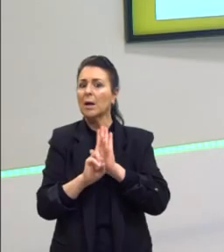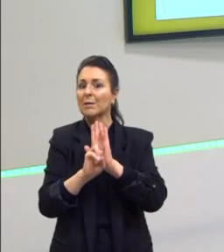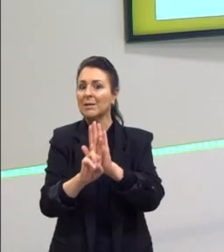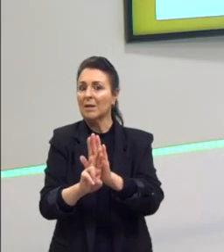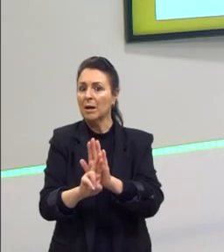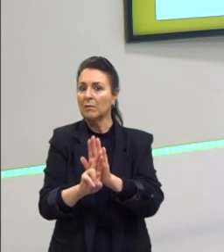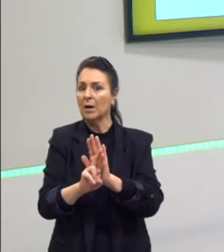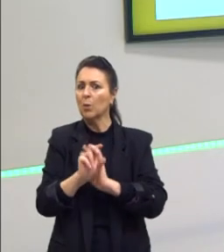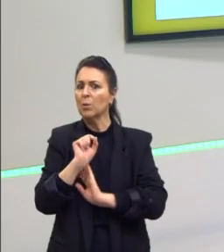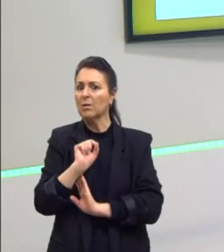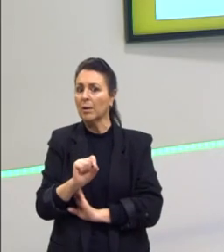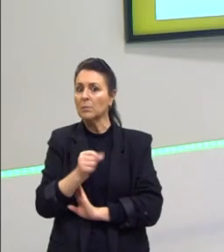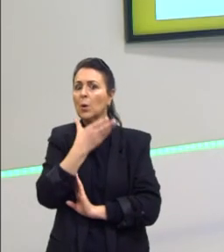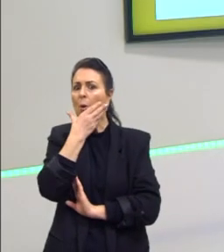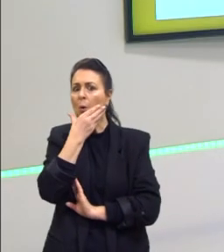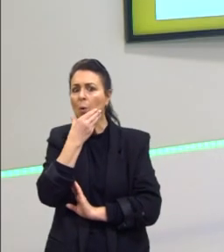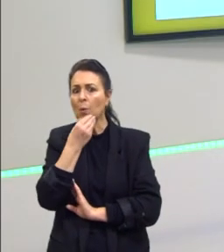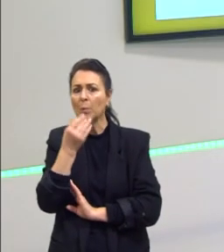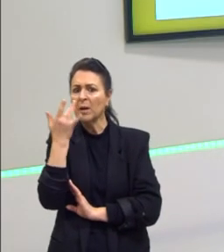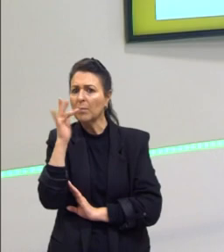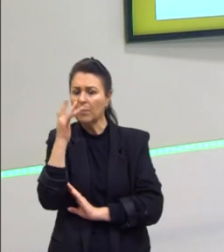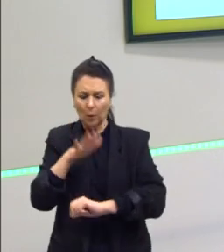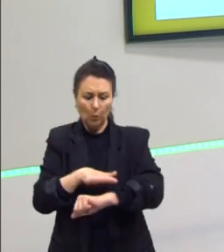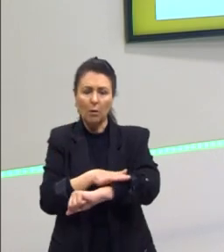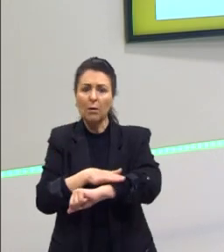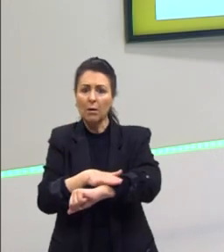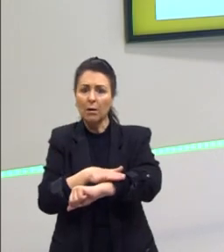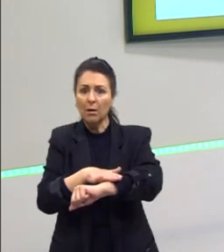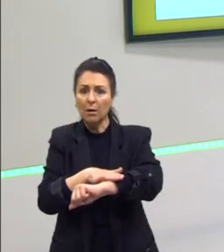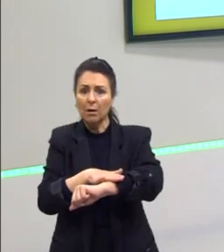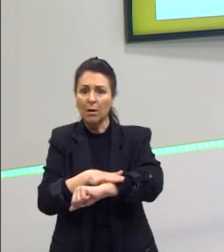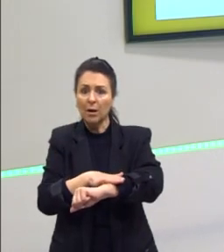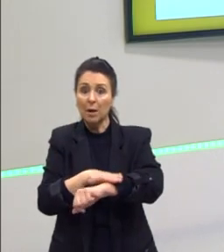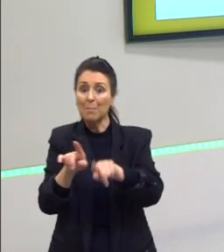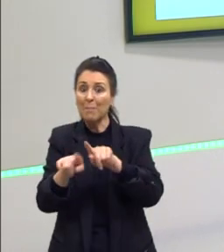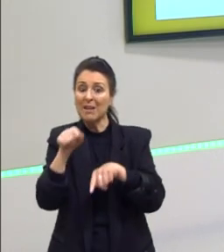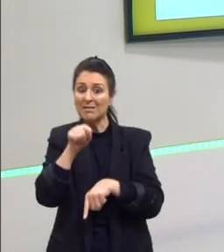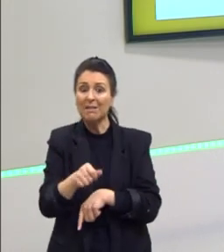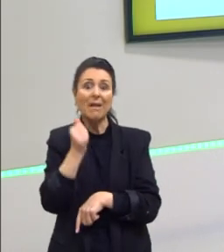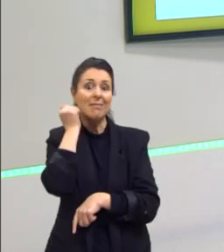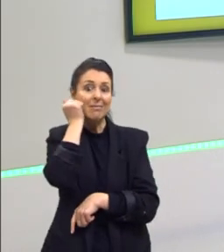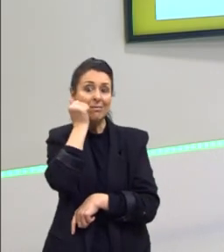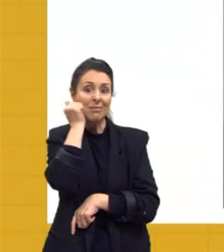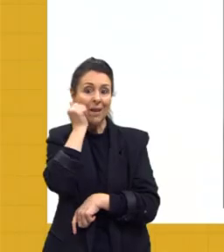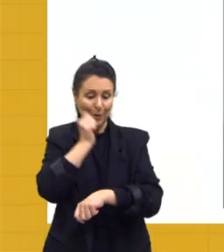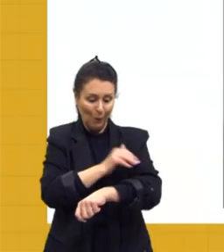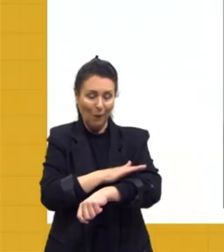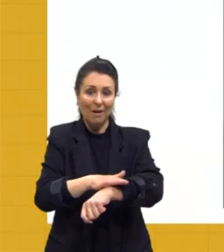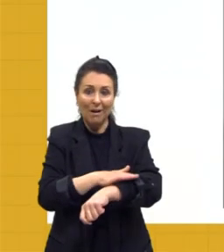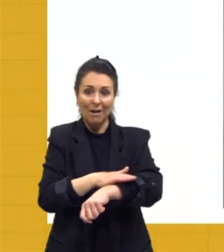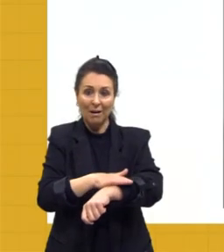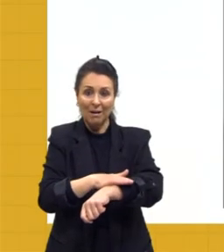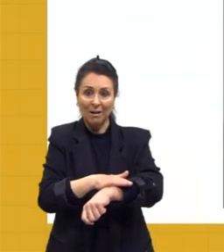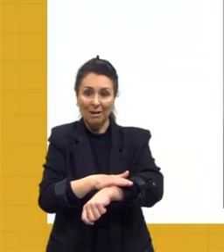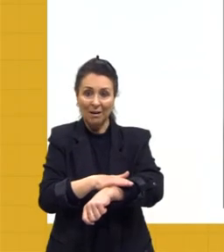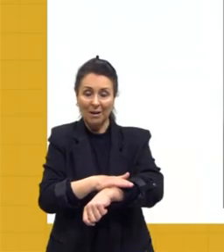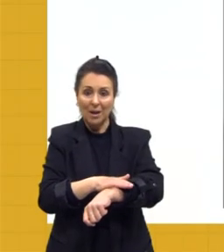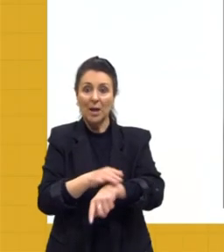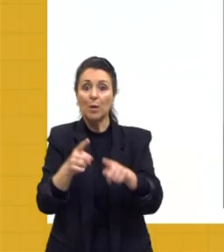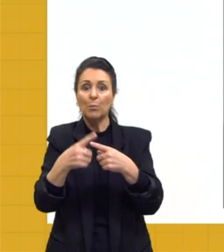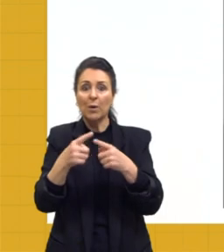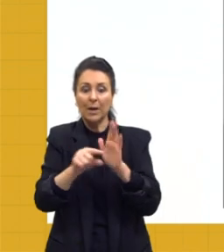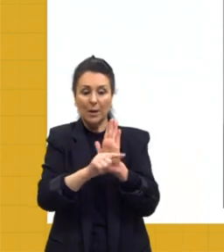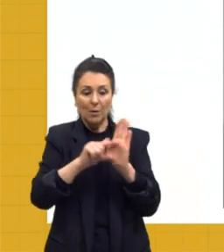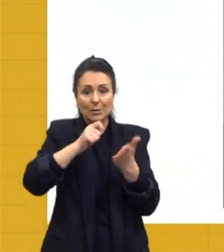branco. Essa imagem aqui que a gente tem dele, negro, se demorou muito para afirmar Machado de Assis como um escritor